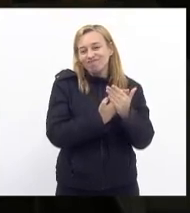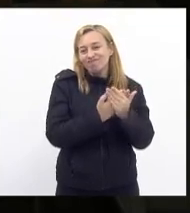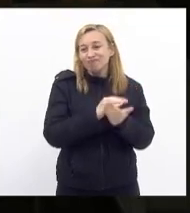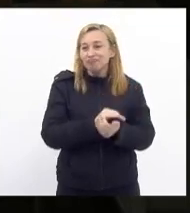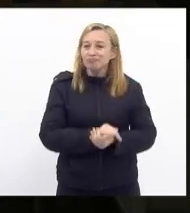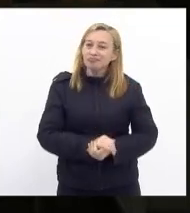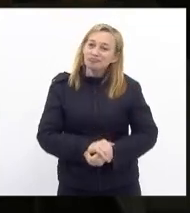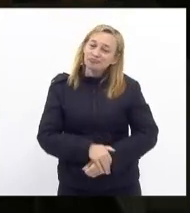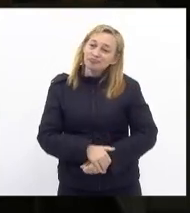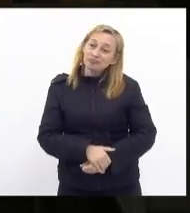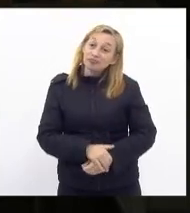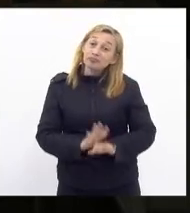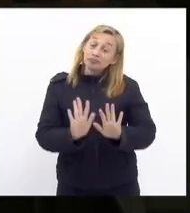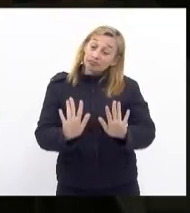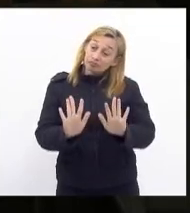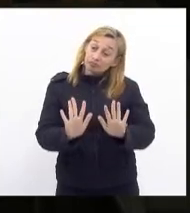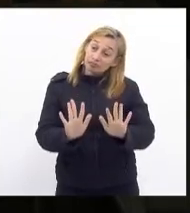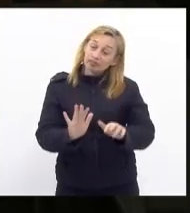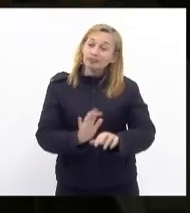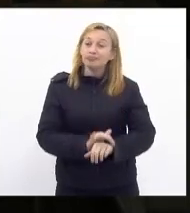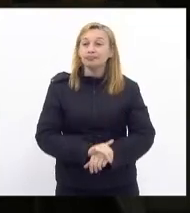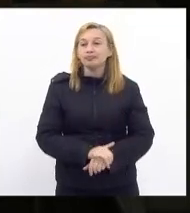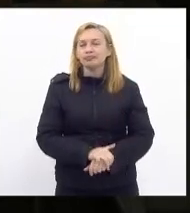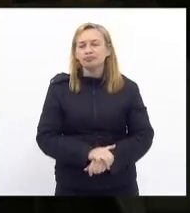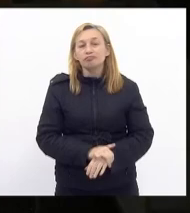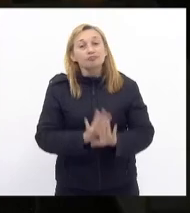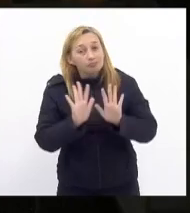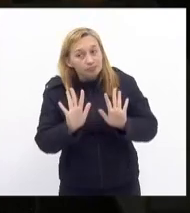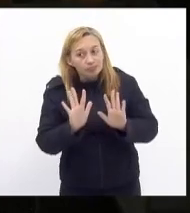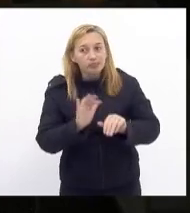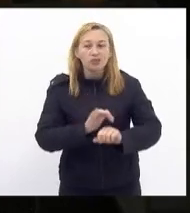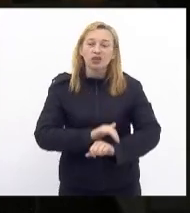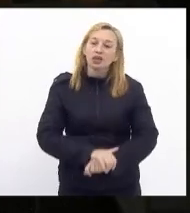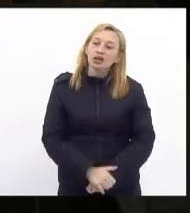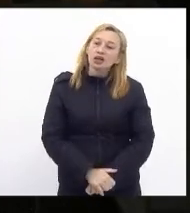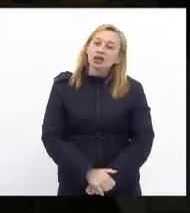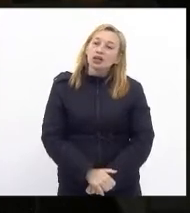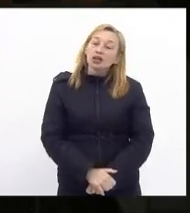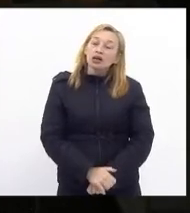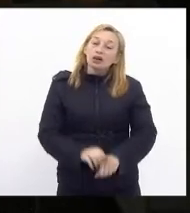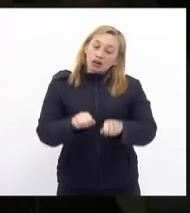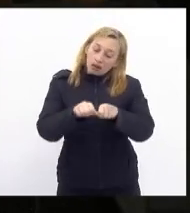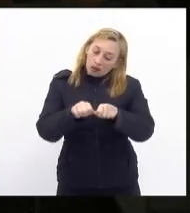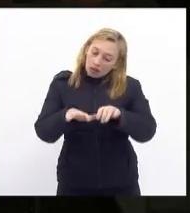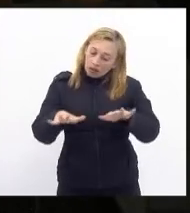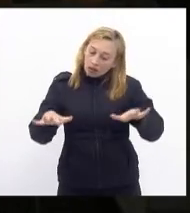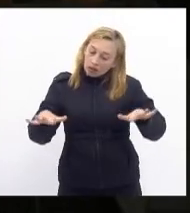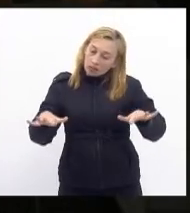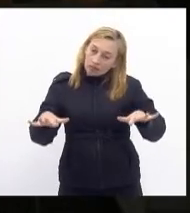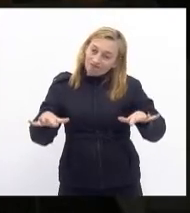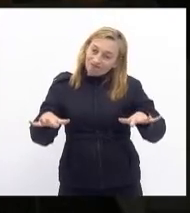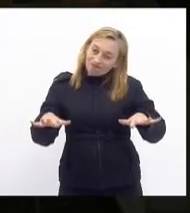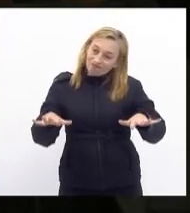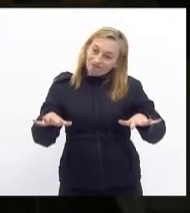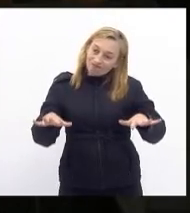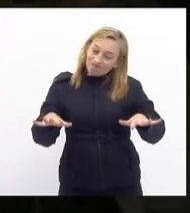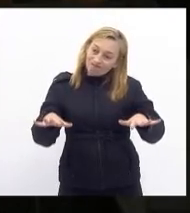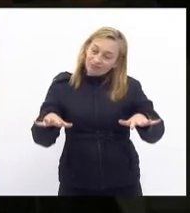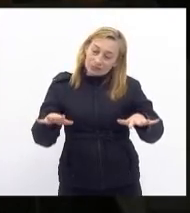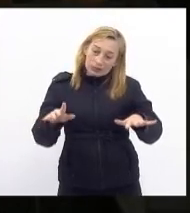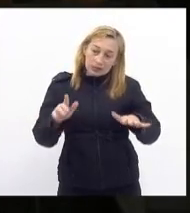entretanto entretanto a pandemia ainda não acabou